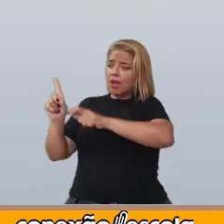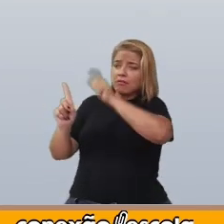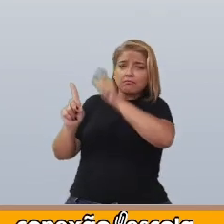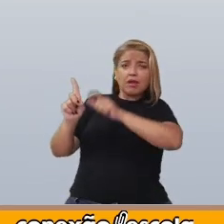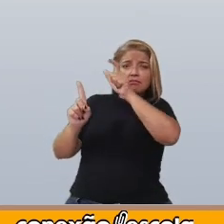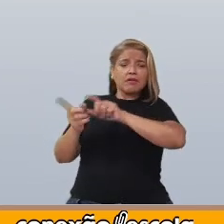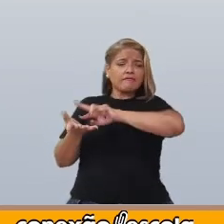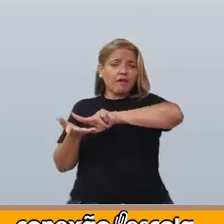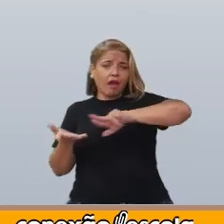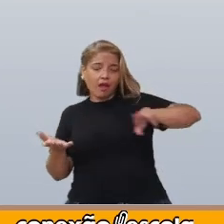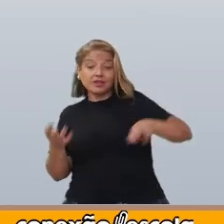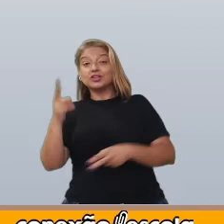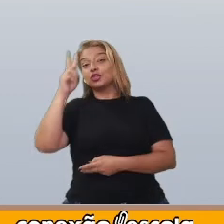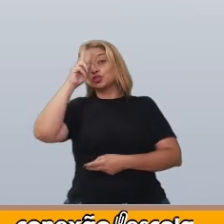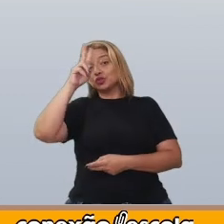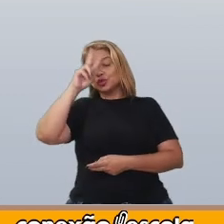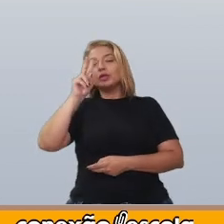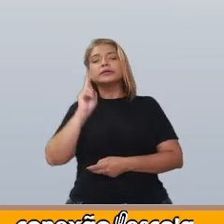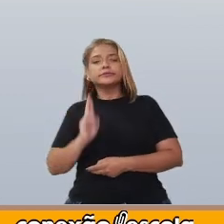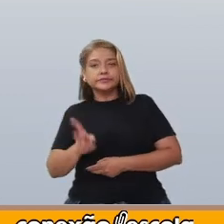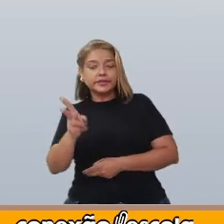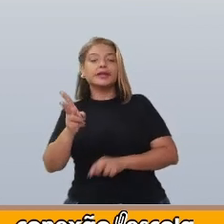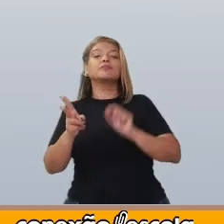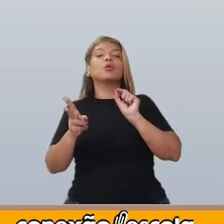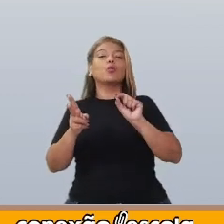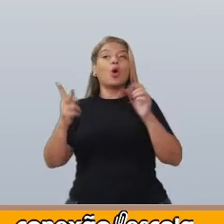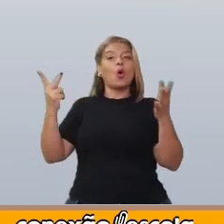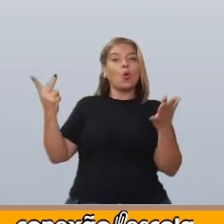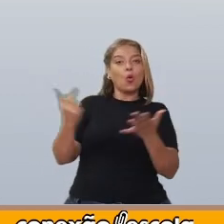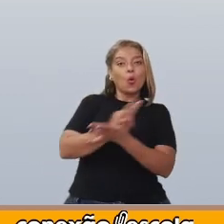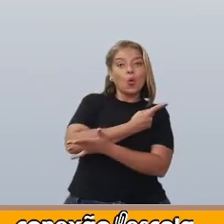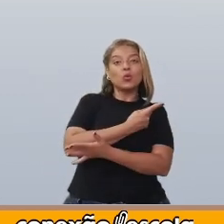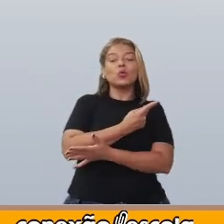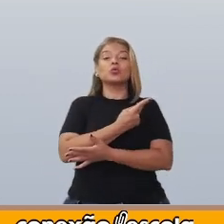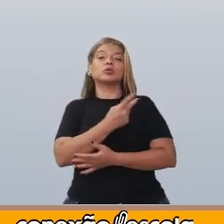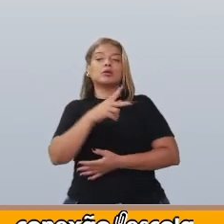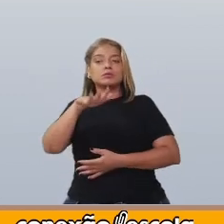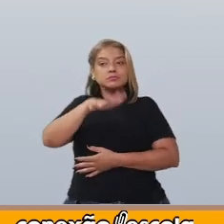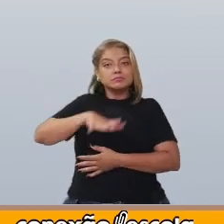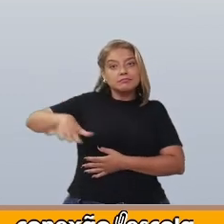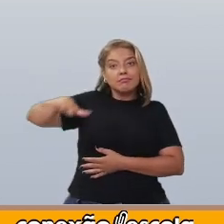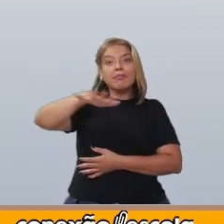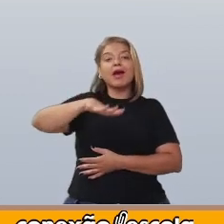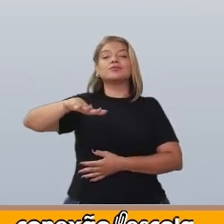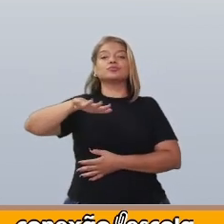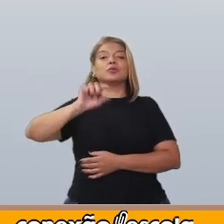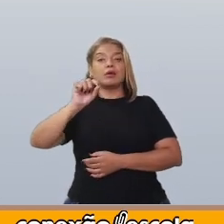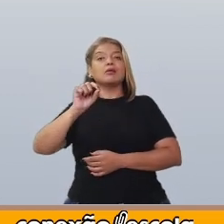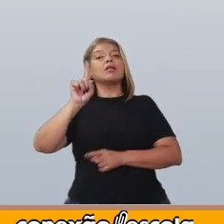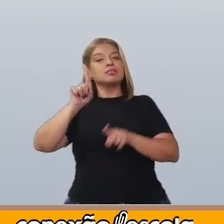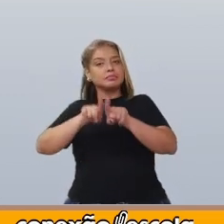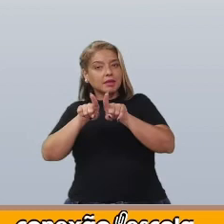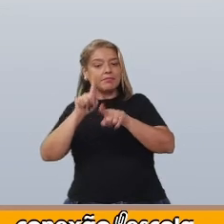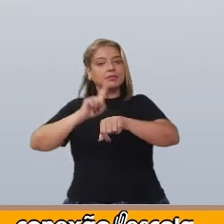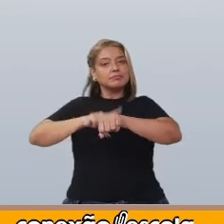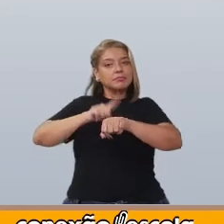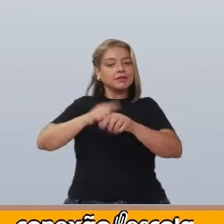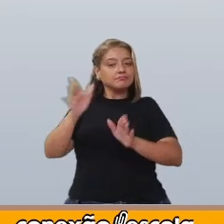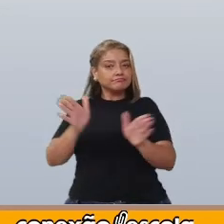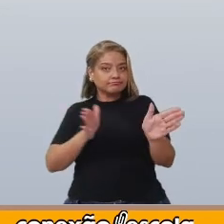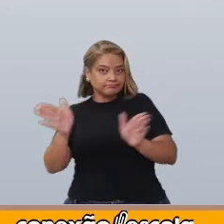e as histórias costumam acontecer em um espaço e tempo específicos.